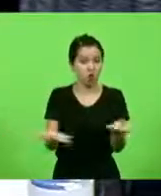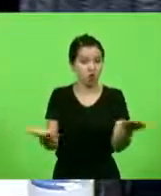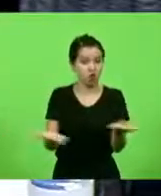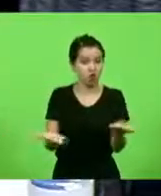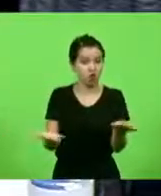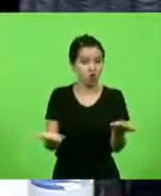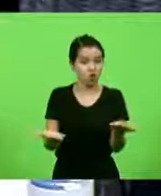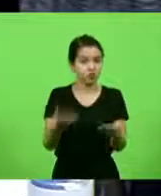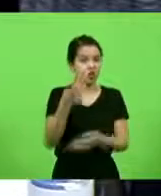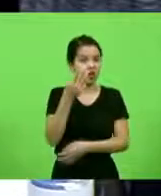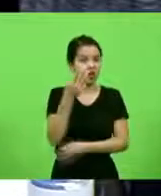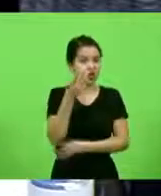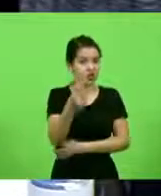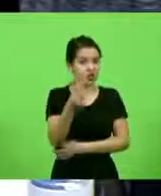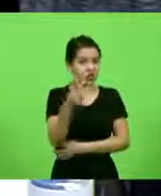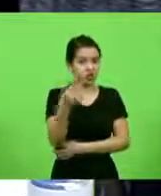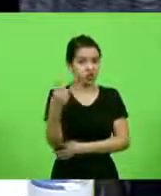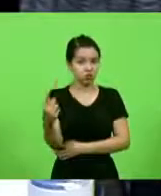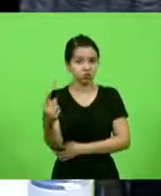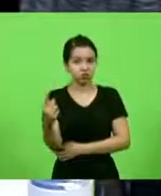dia primeiro, dia 30?